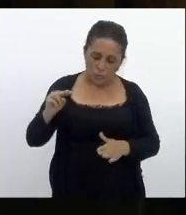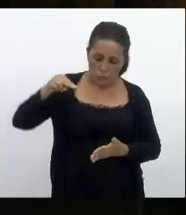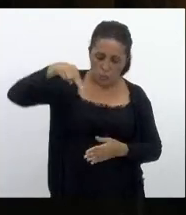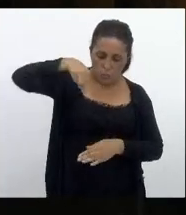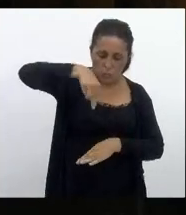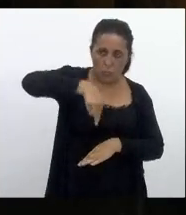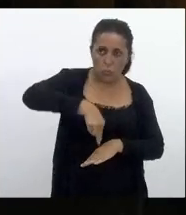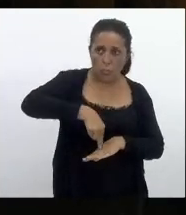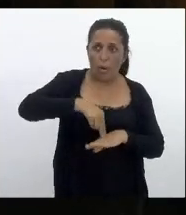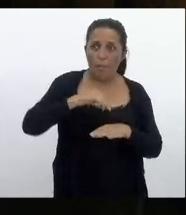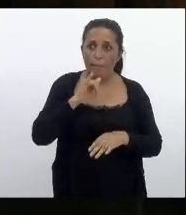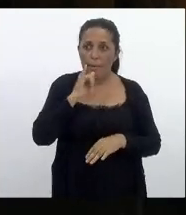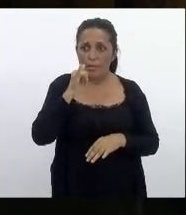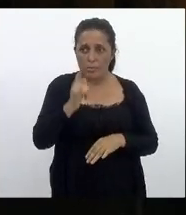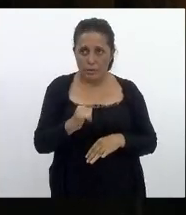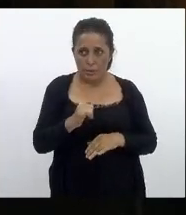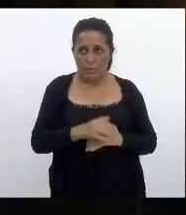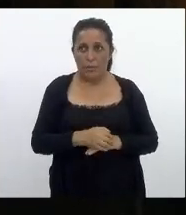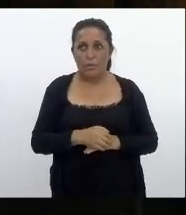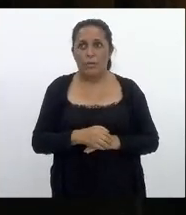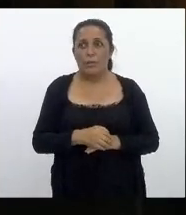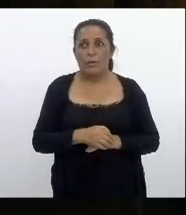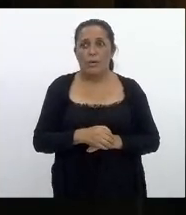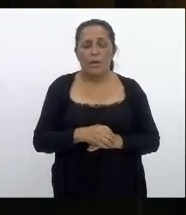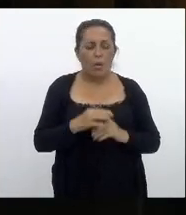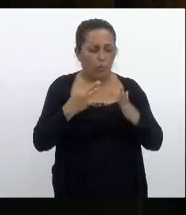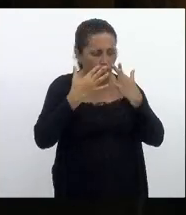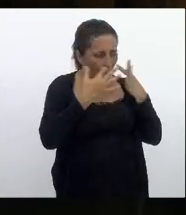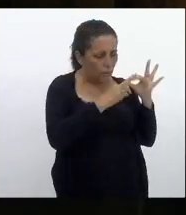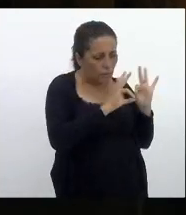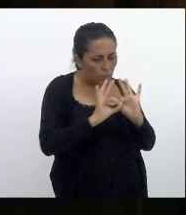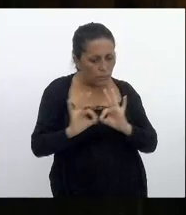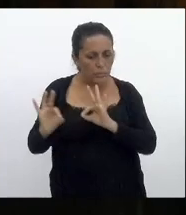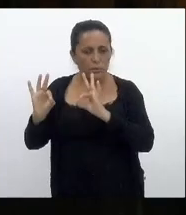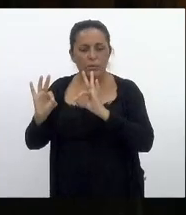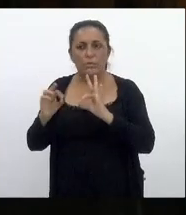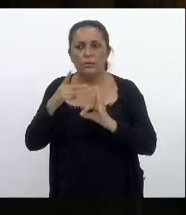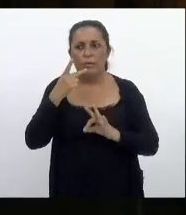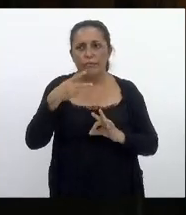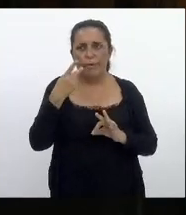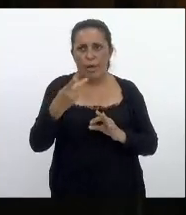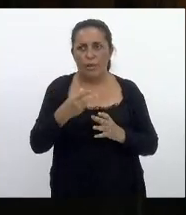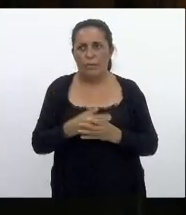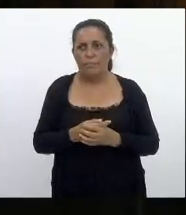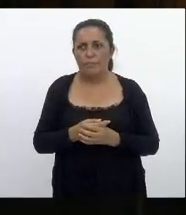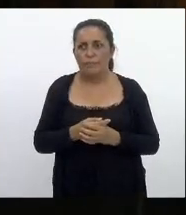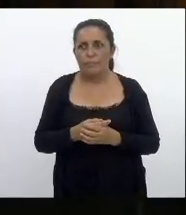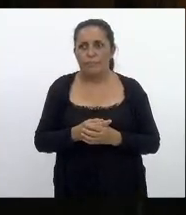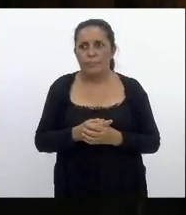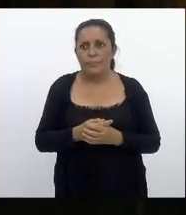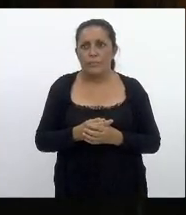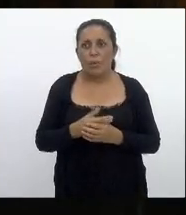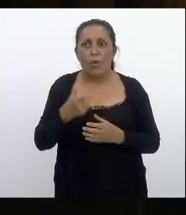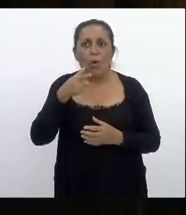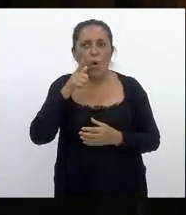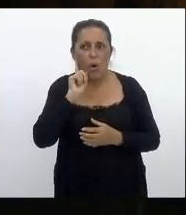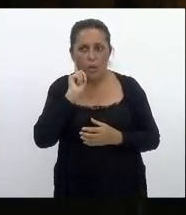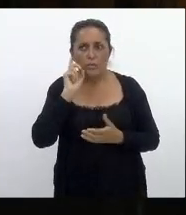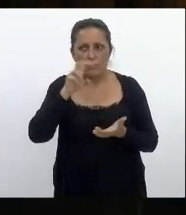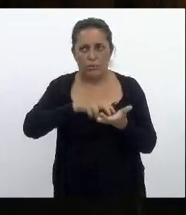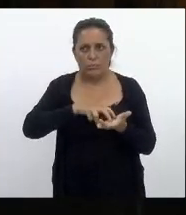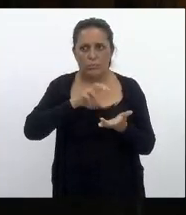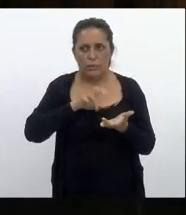para dizer deputada Marta Rocha que prestei muita atenção na fala em especial na manhã de ontem